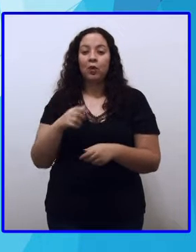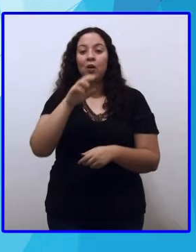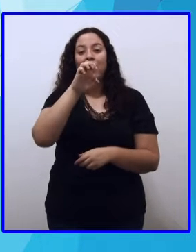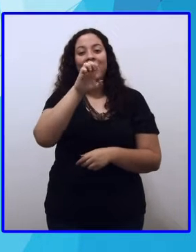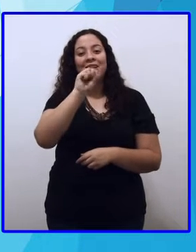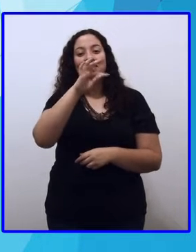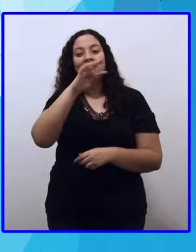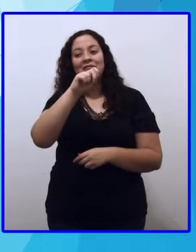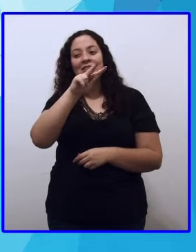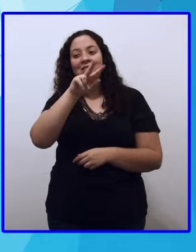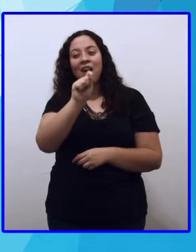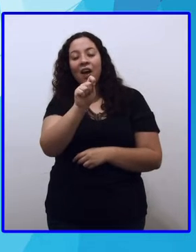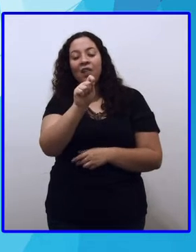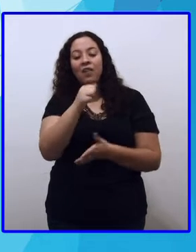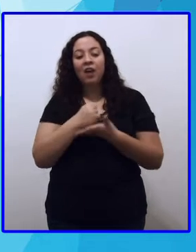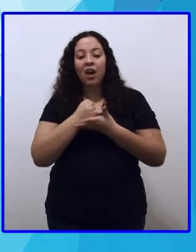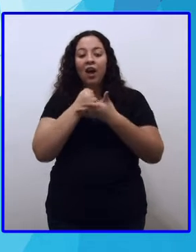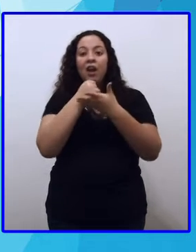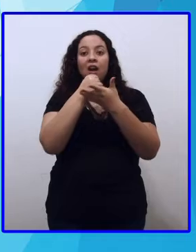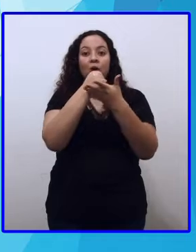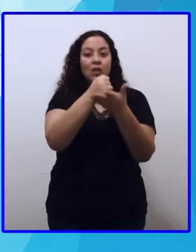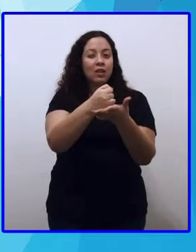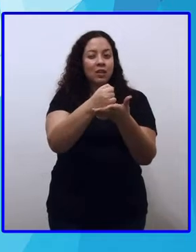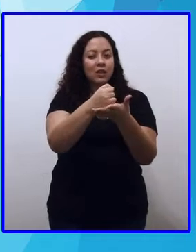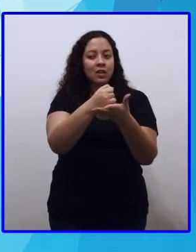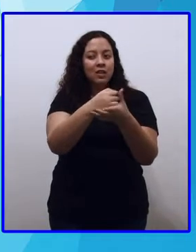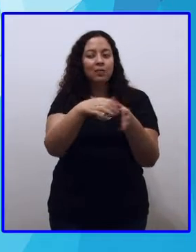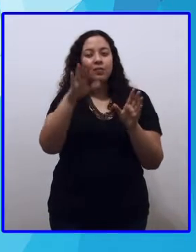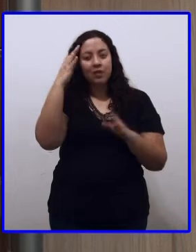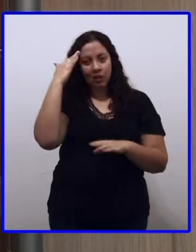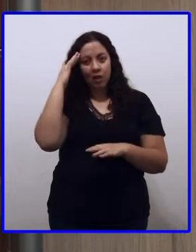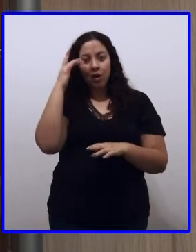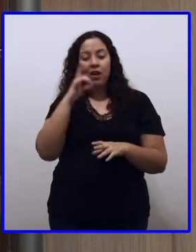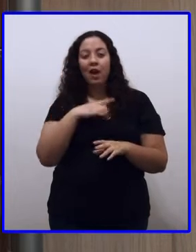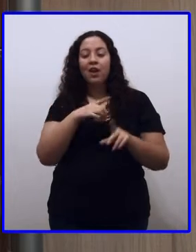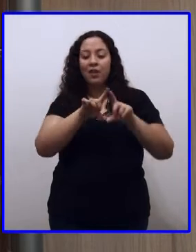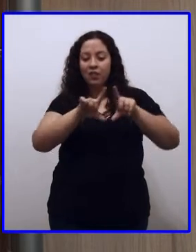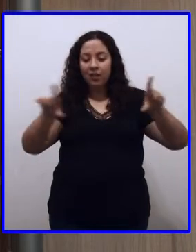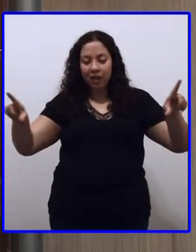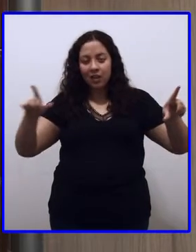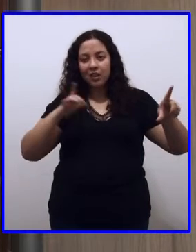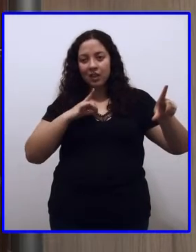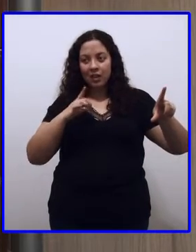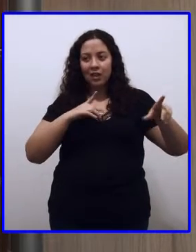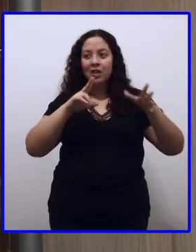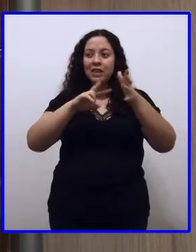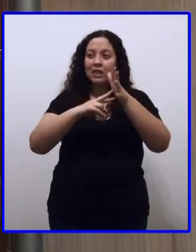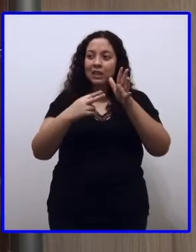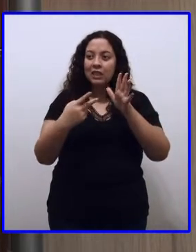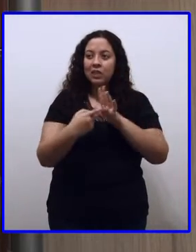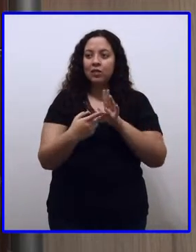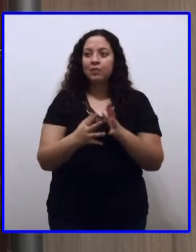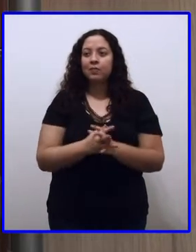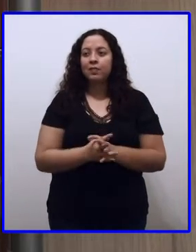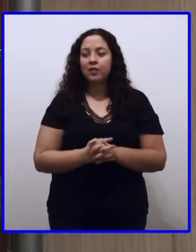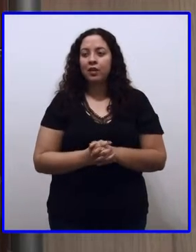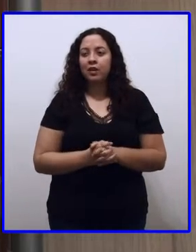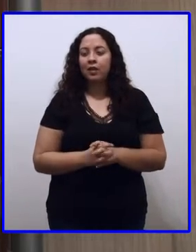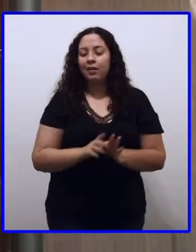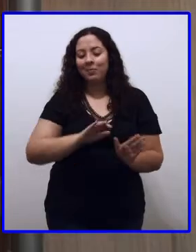auxiliar que está ajudando ele é o estalva. Certo? Ficou muito fácil com os exemplos. exemplo ficou muito fácil.